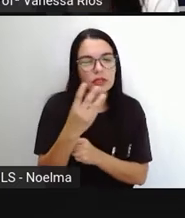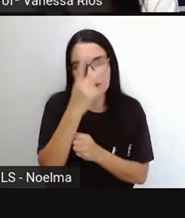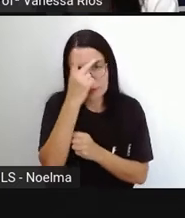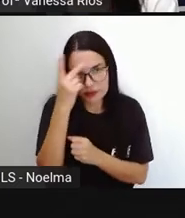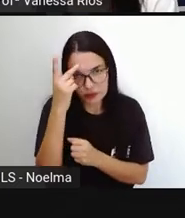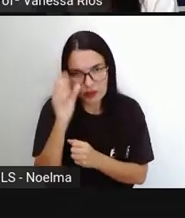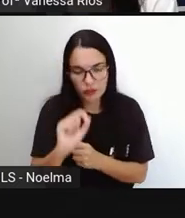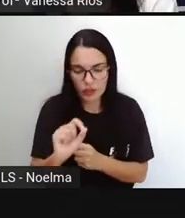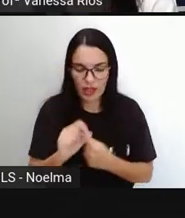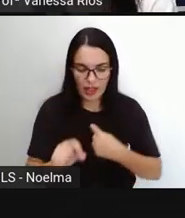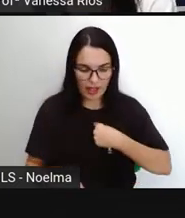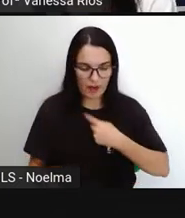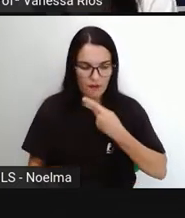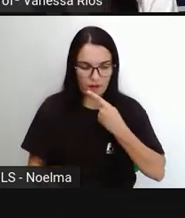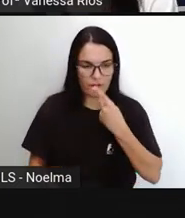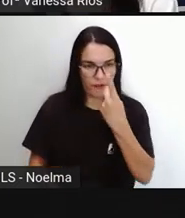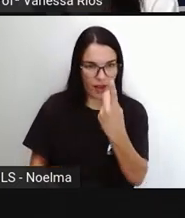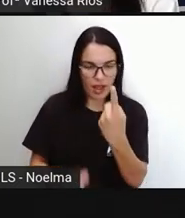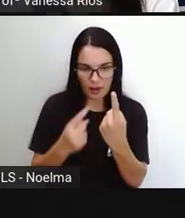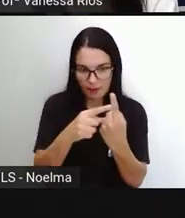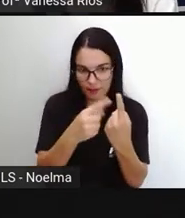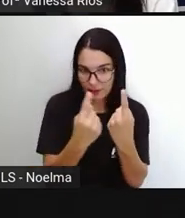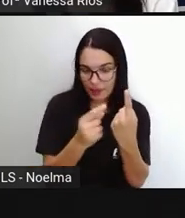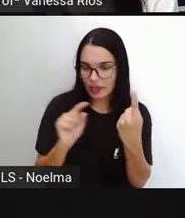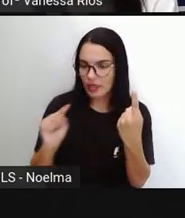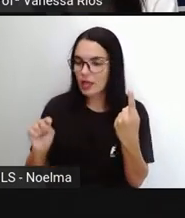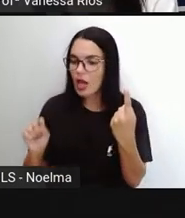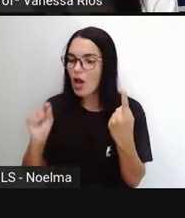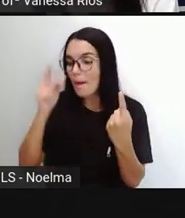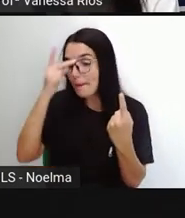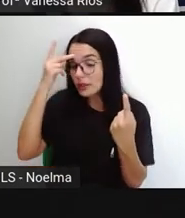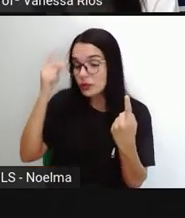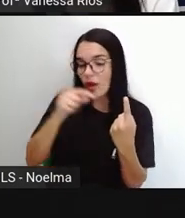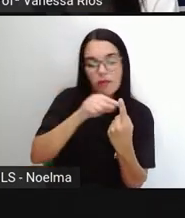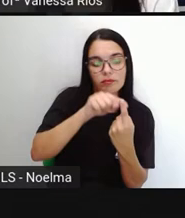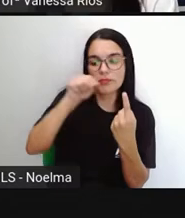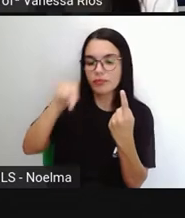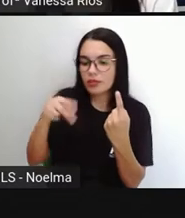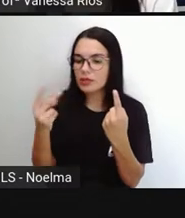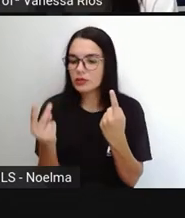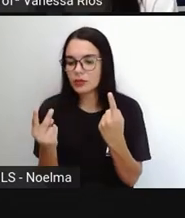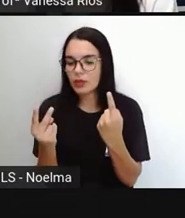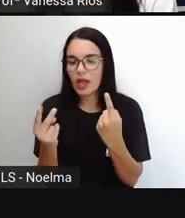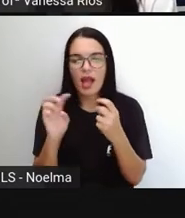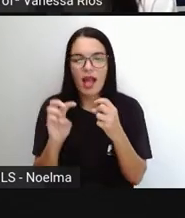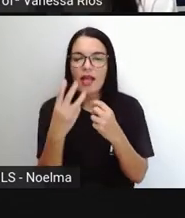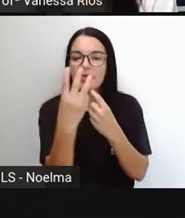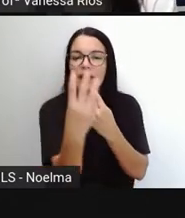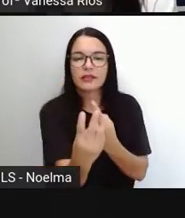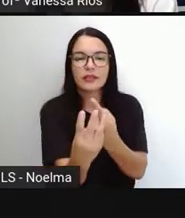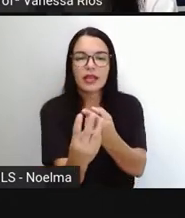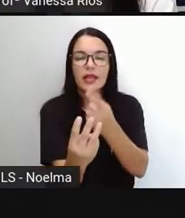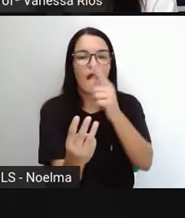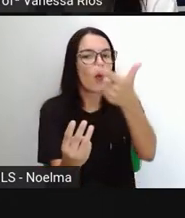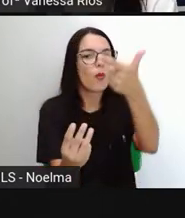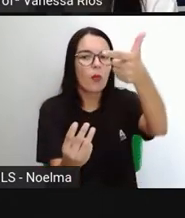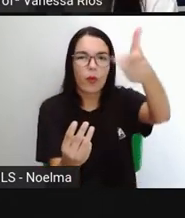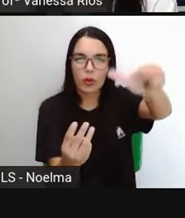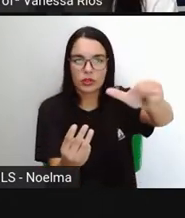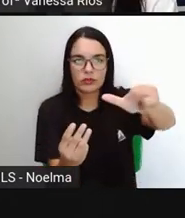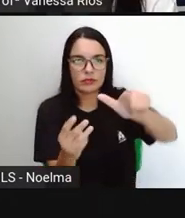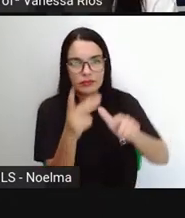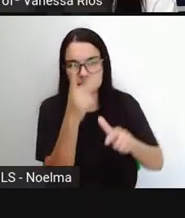que fala, a segunda com quem se fala e a terceira, outra que não se enquadra nas duas categorias